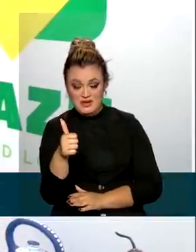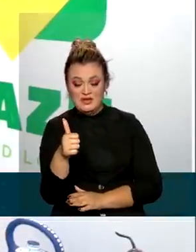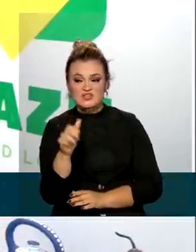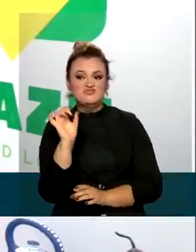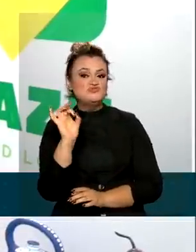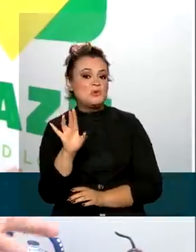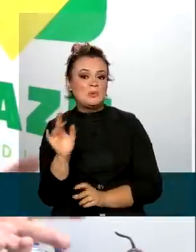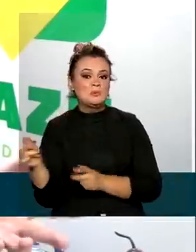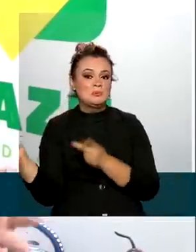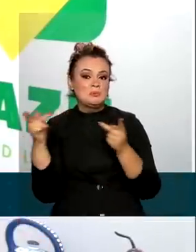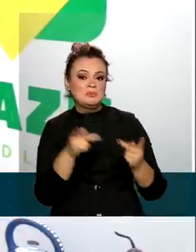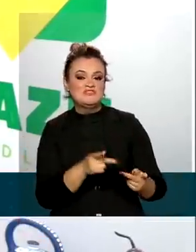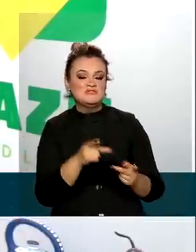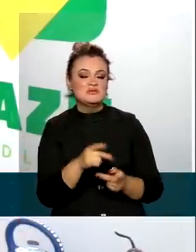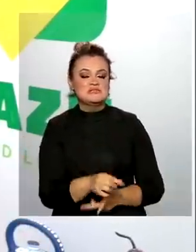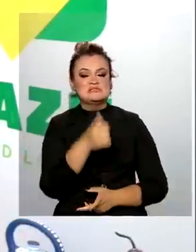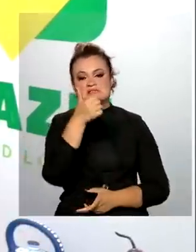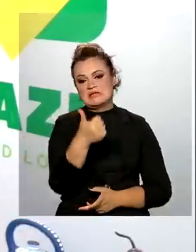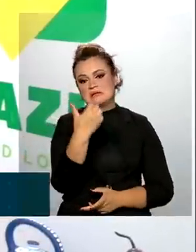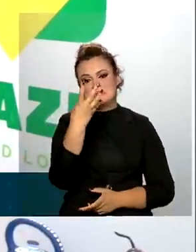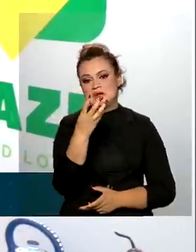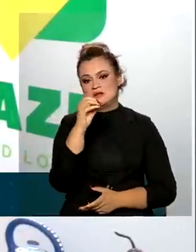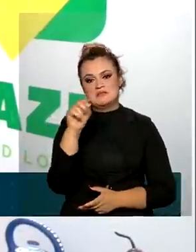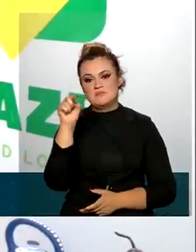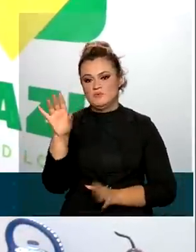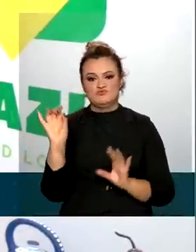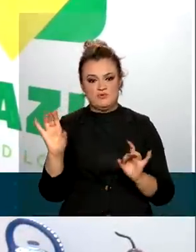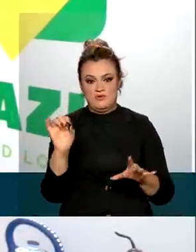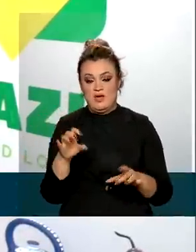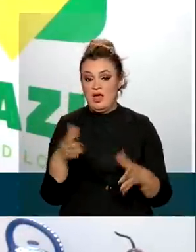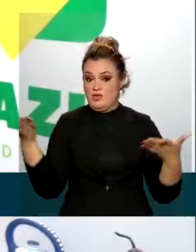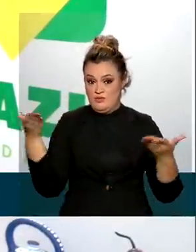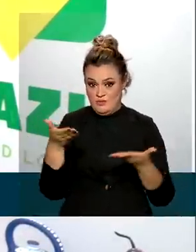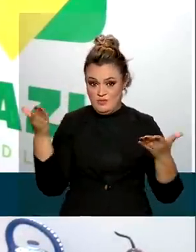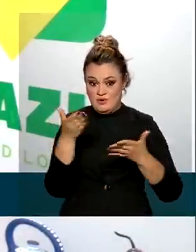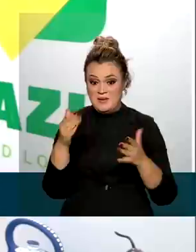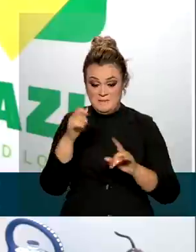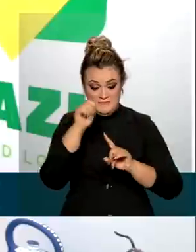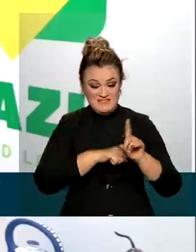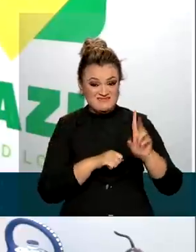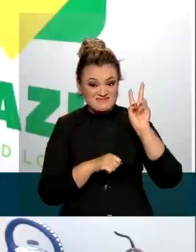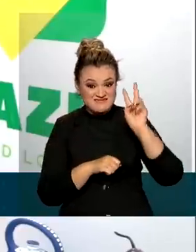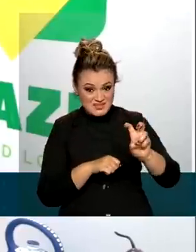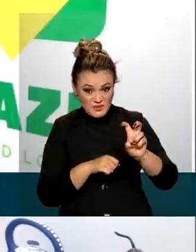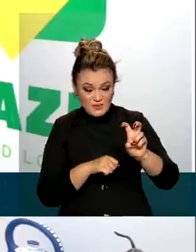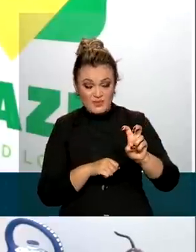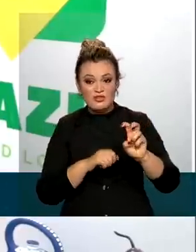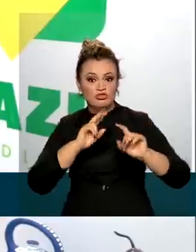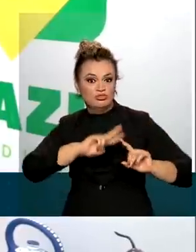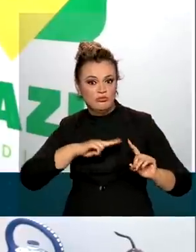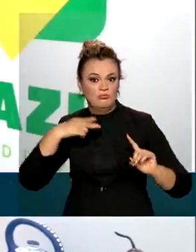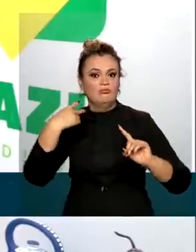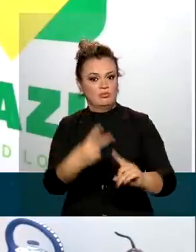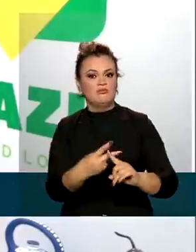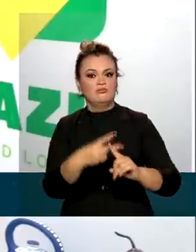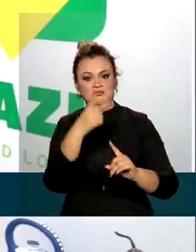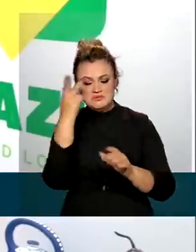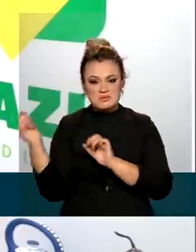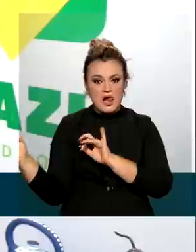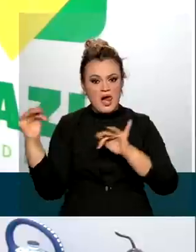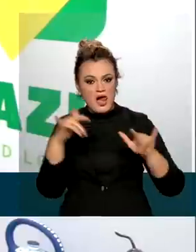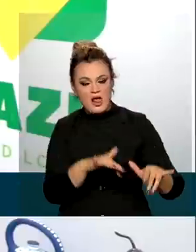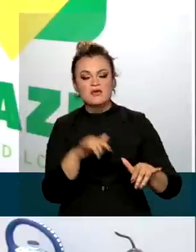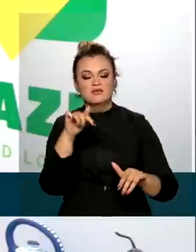recebido somente pouco mais de 140 mil turistas. Agora, em apenas cinco meses, dobramos o número de visitantes